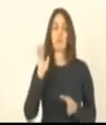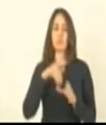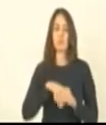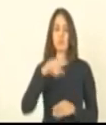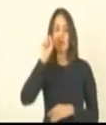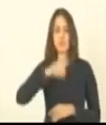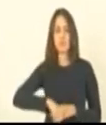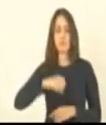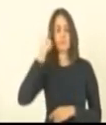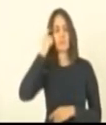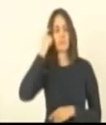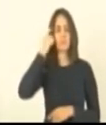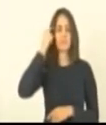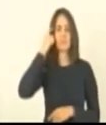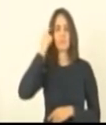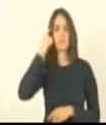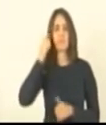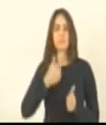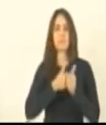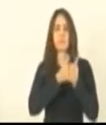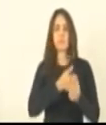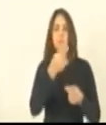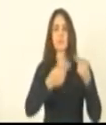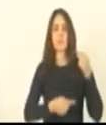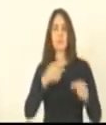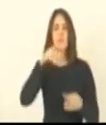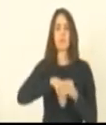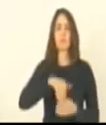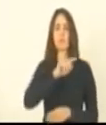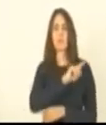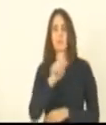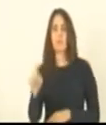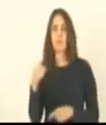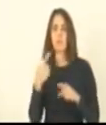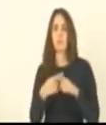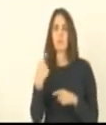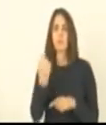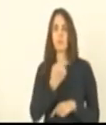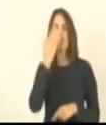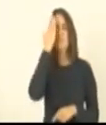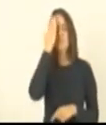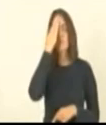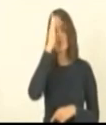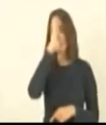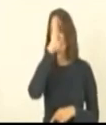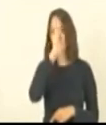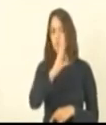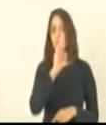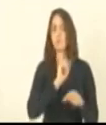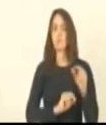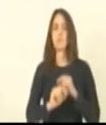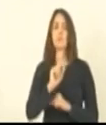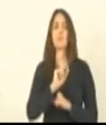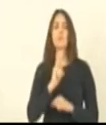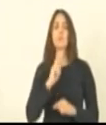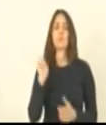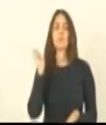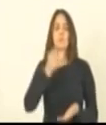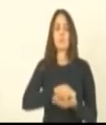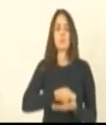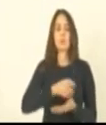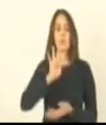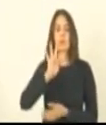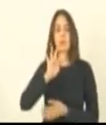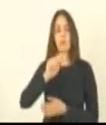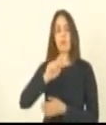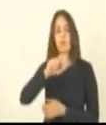revendo inclusive acompanhando o debate votei não nós sabemos quem são os principais impactados com pagamento de taxa